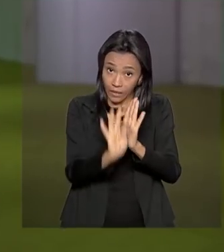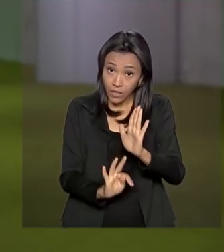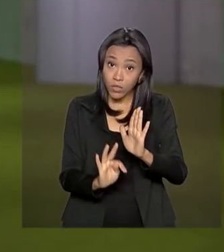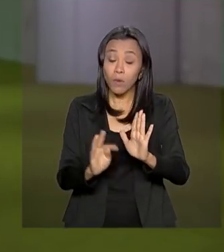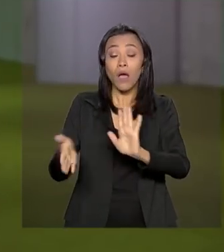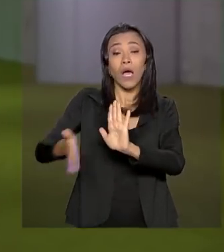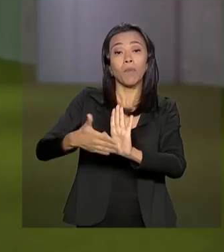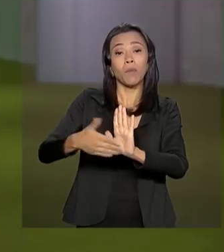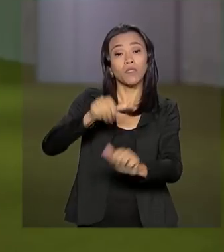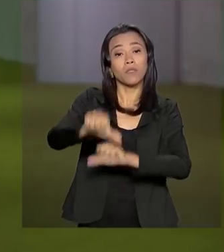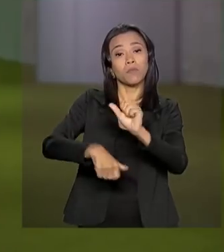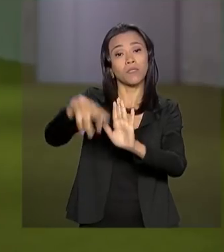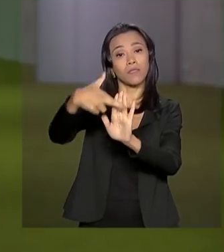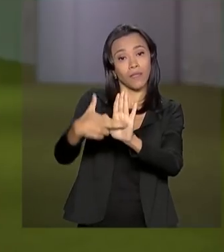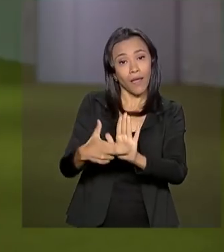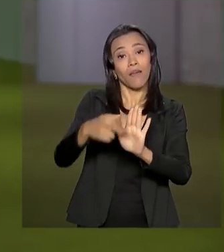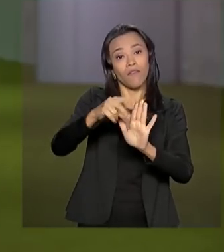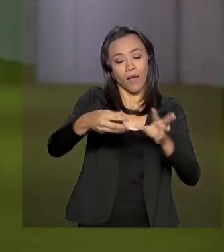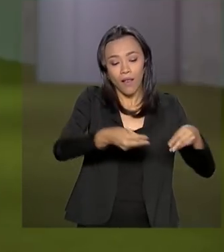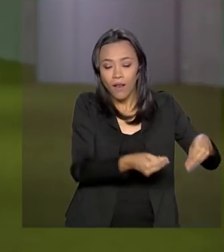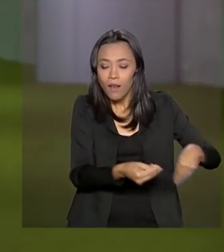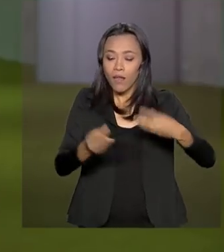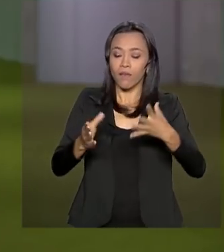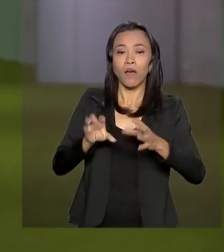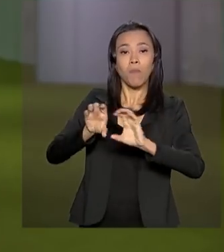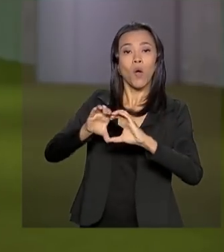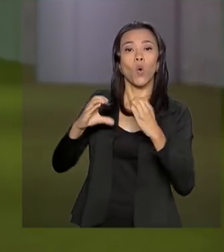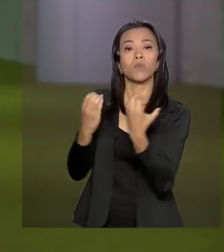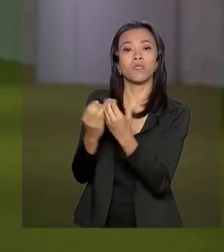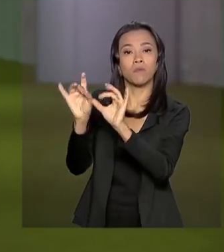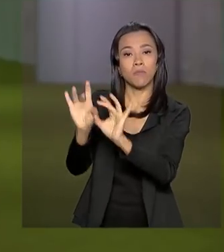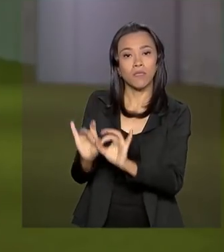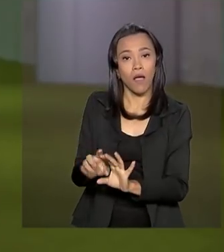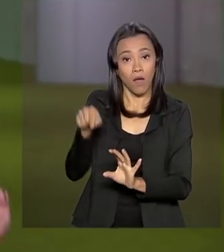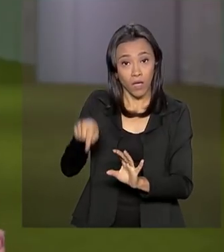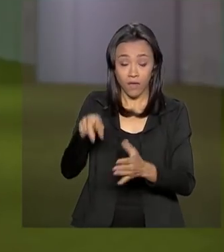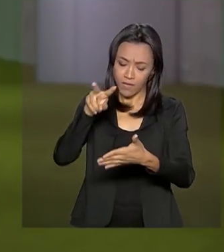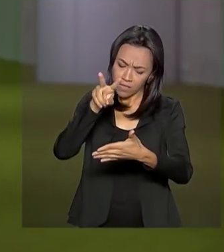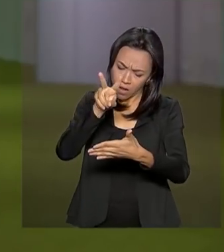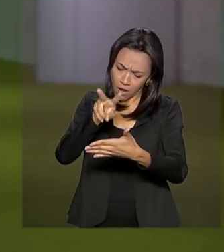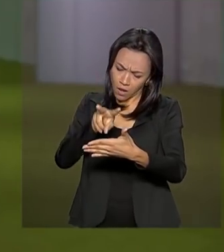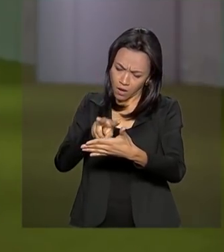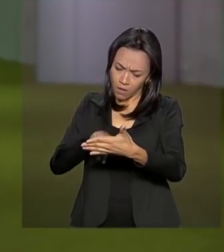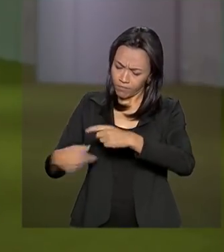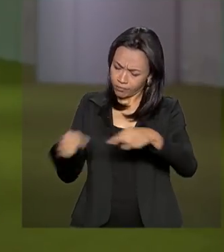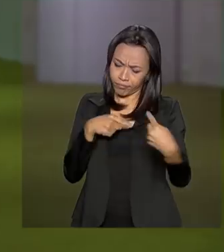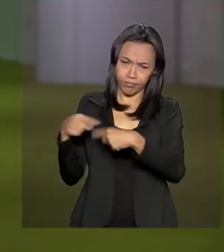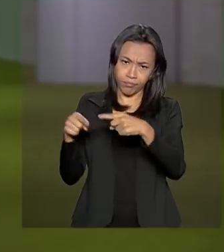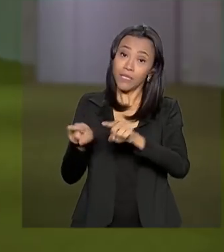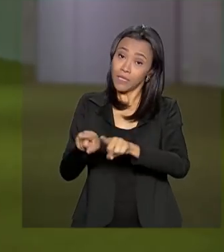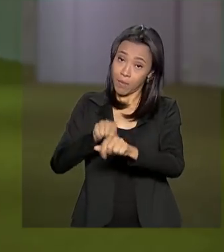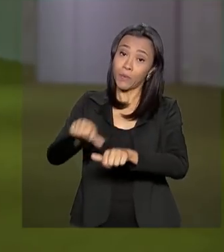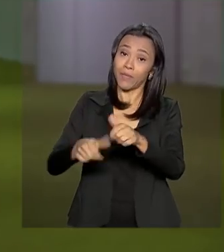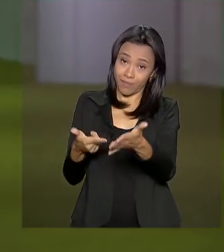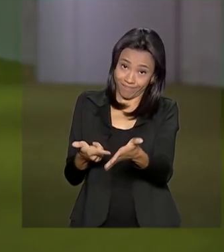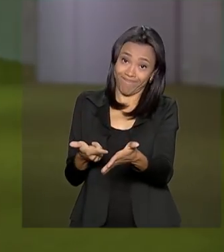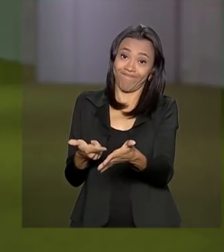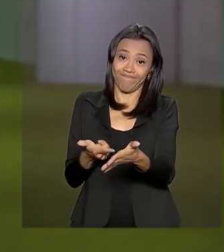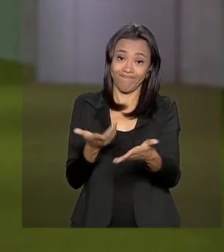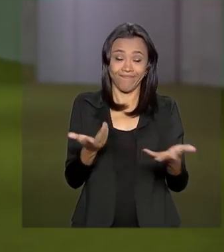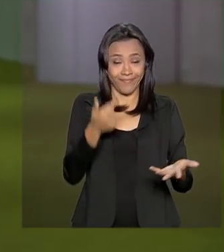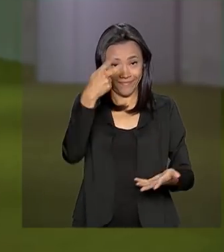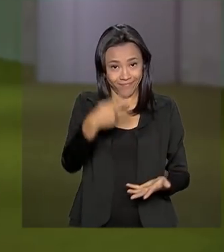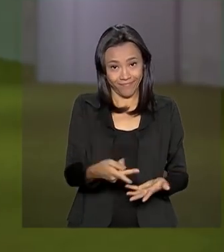da reforma da Previdência seguirá para a comissão especial, onde o conteúdo será discutido e também alterado. Selma Dias